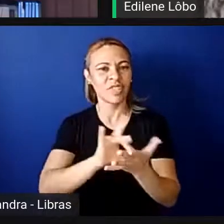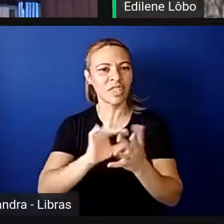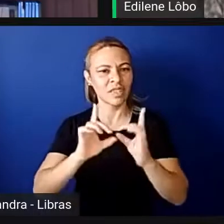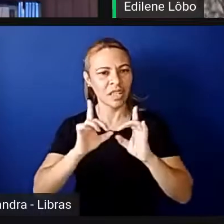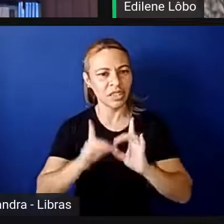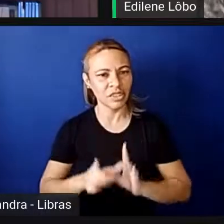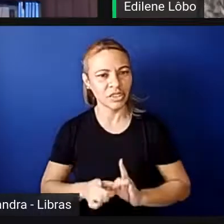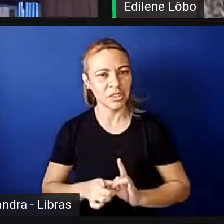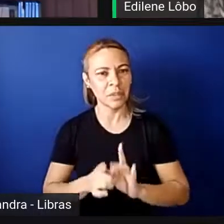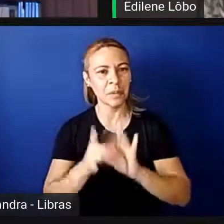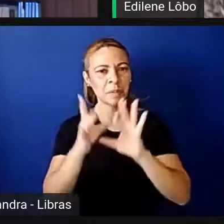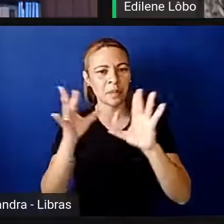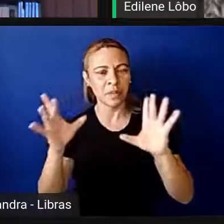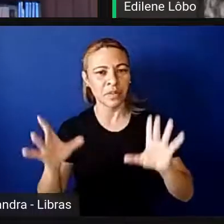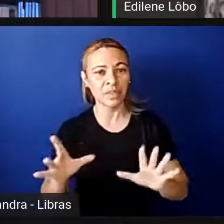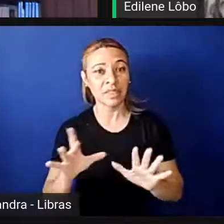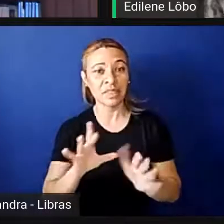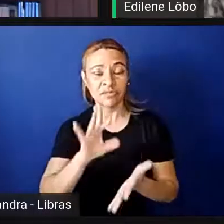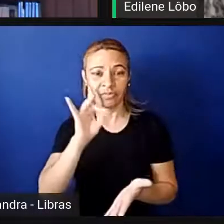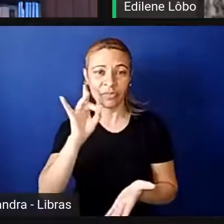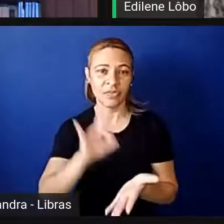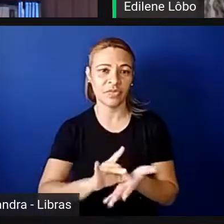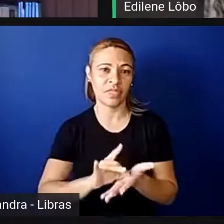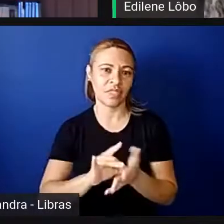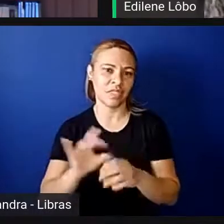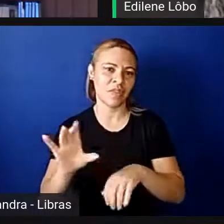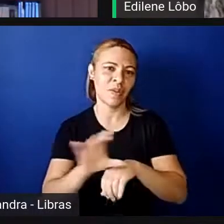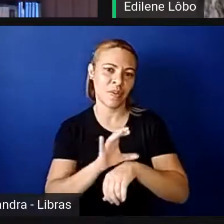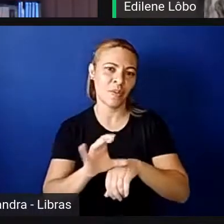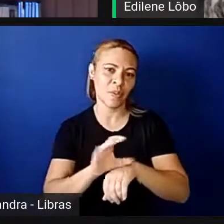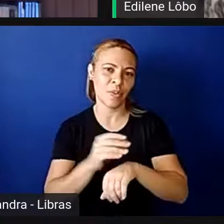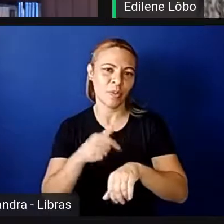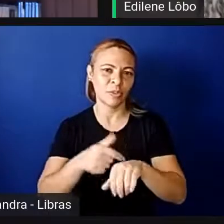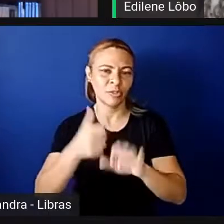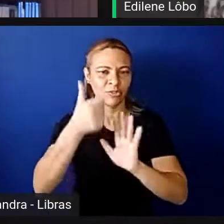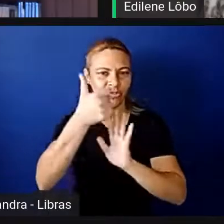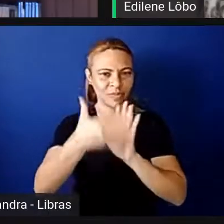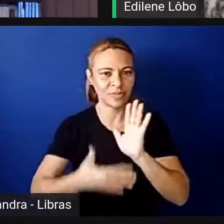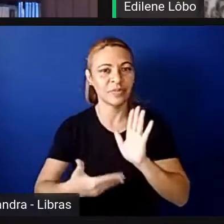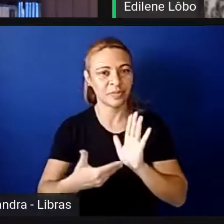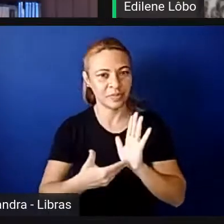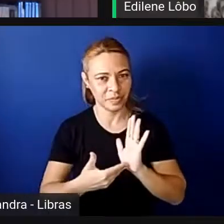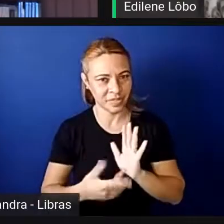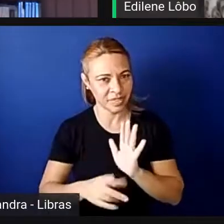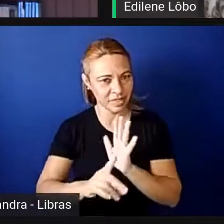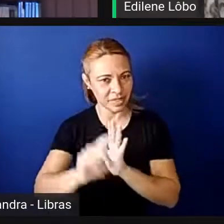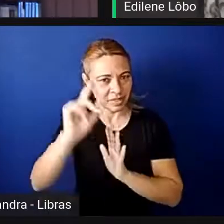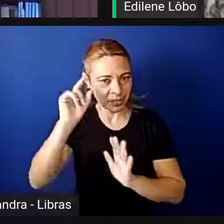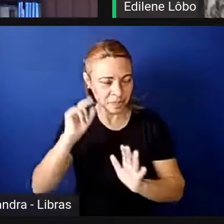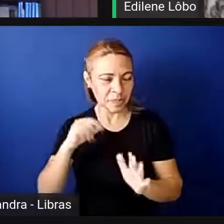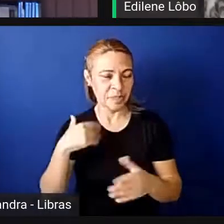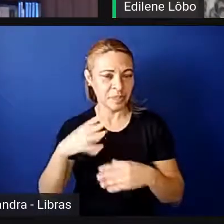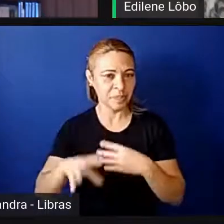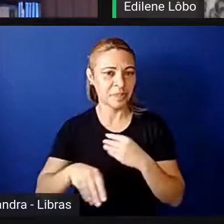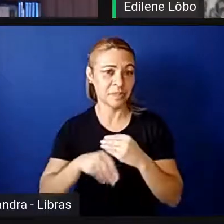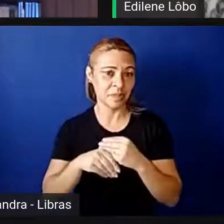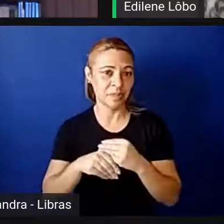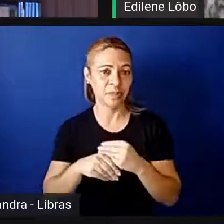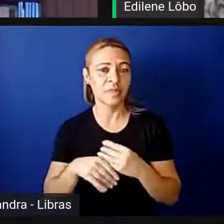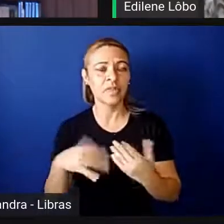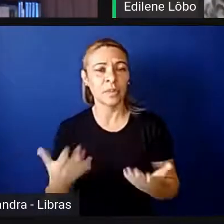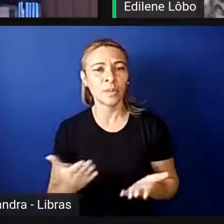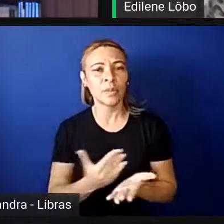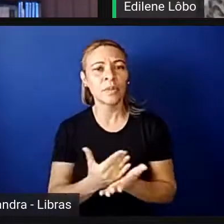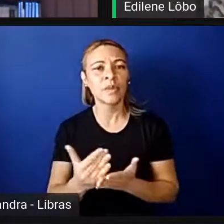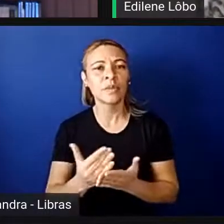substancial que a Constituição brasileira nos prometeu desde a sua promulgação. Então, eu começo dizendo que